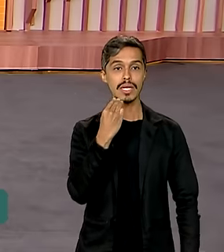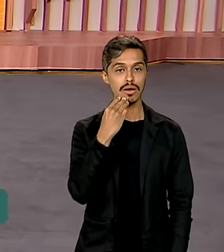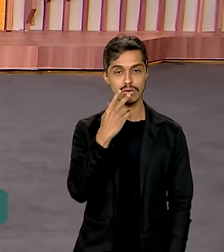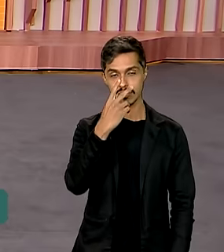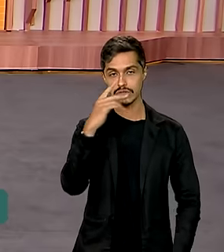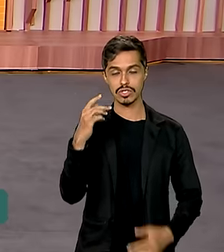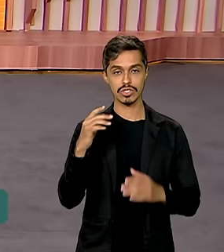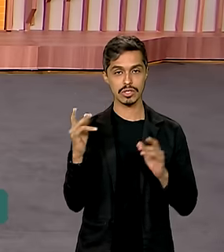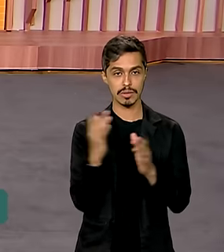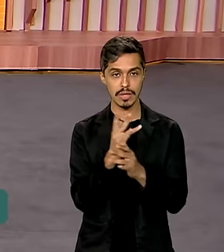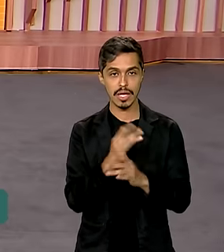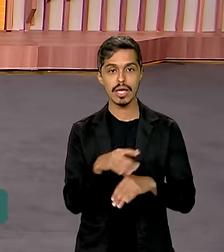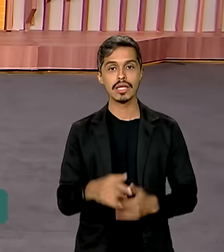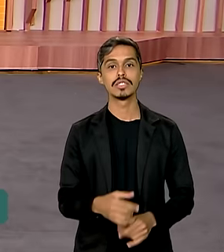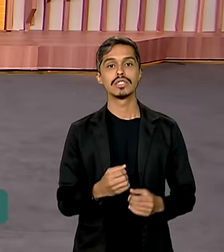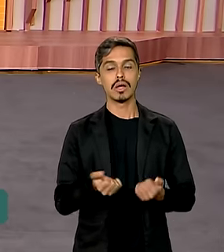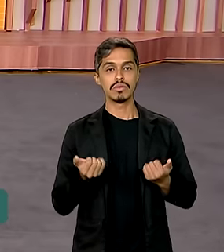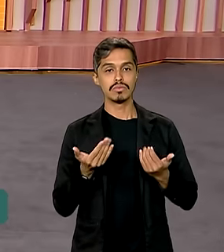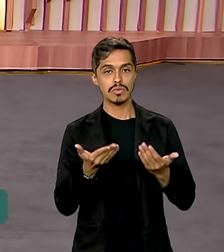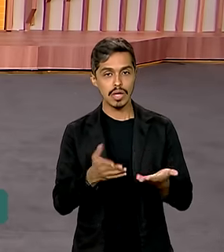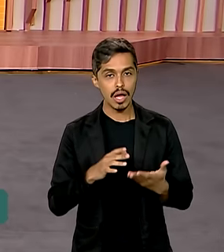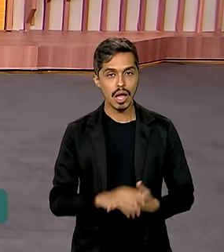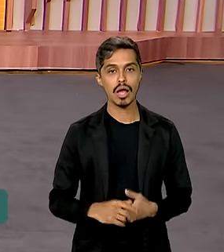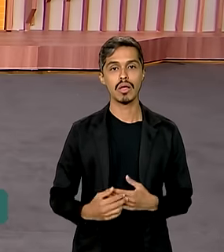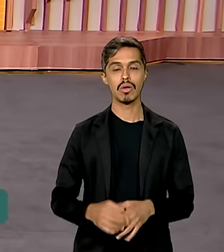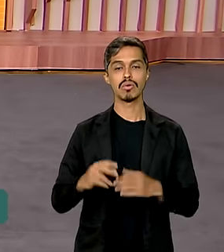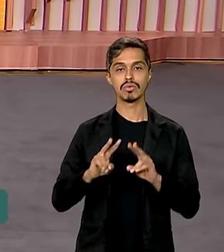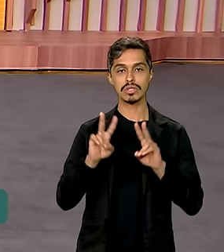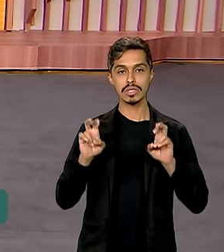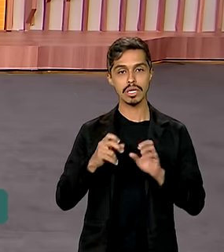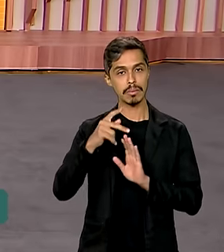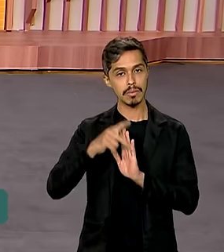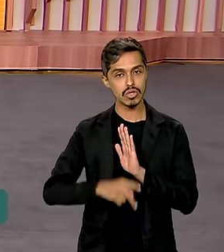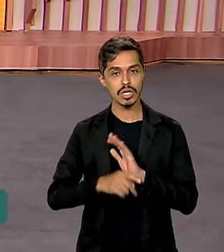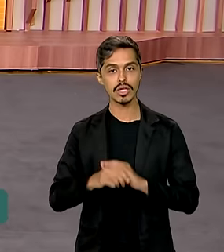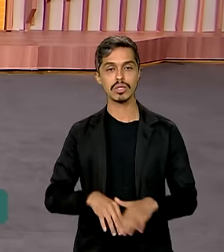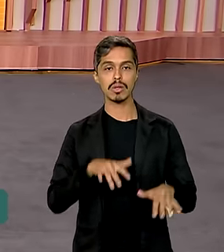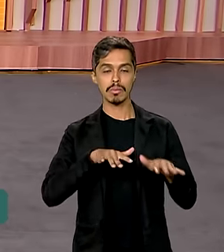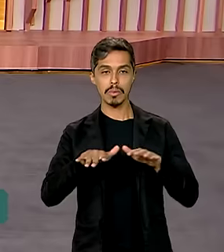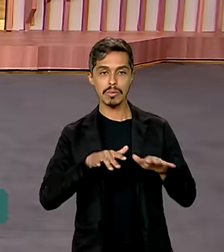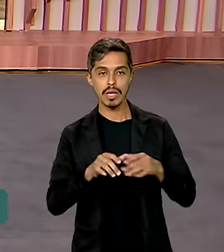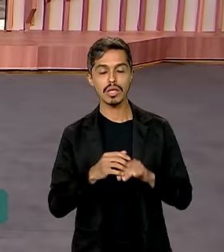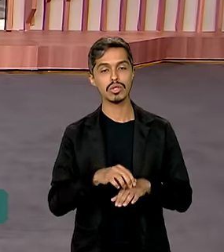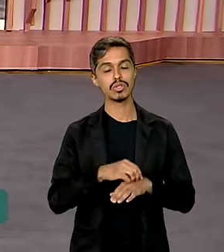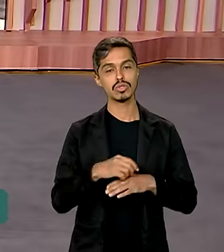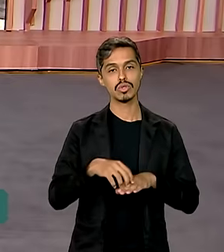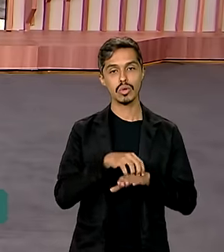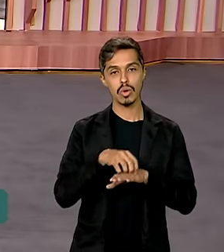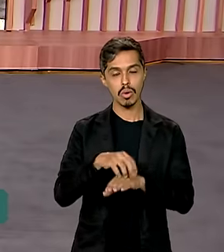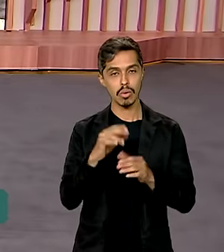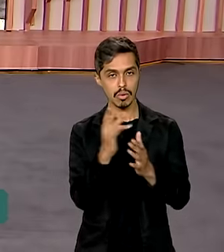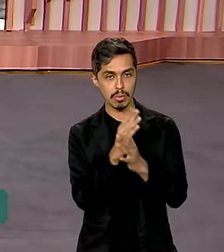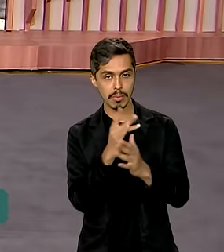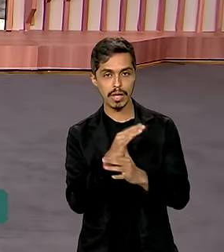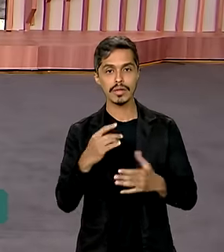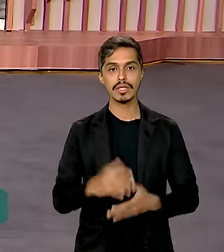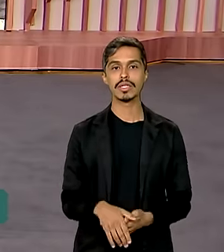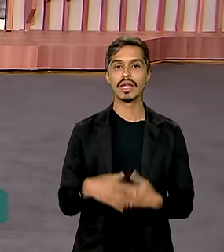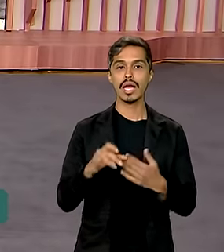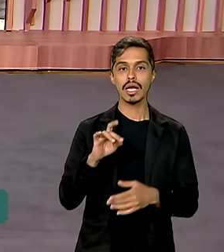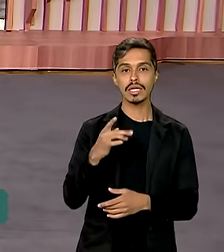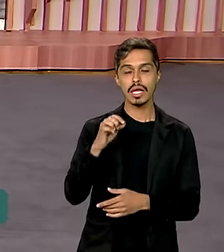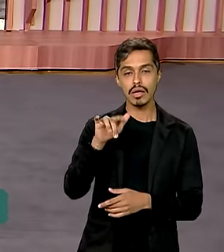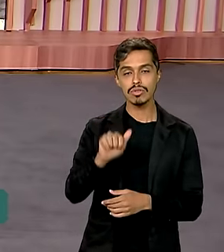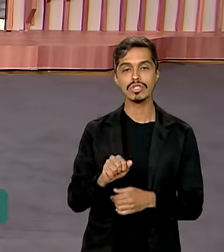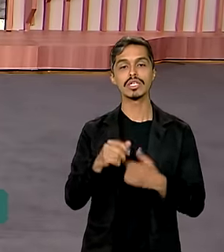beneficiadas com um levantamento sobre mobilidade urbana. Quem traz esses detalhes para a gente é a Cláudia Boiunga, direto